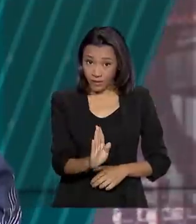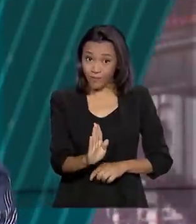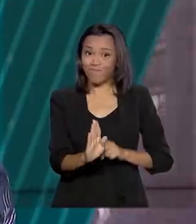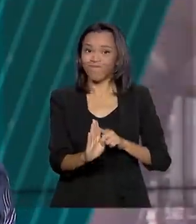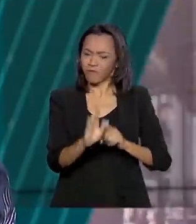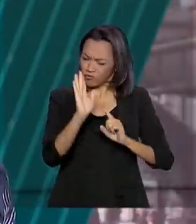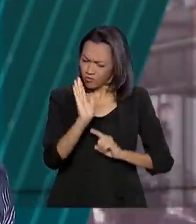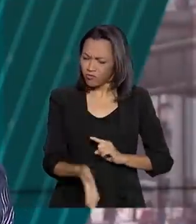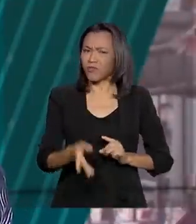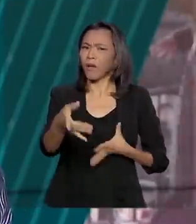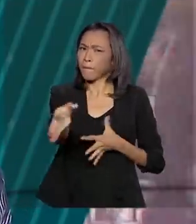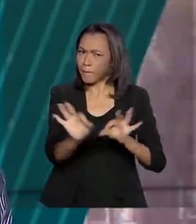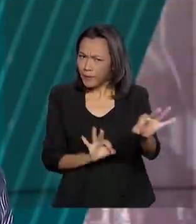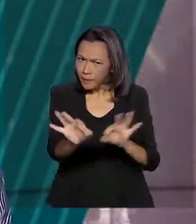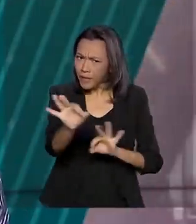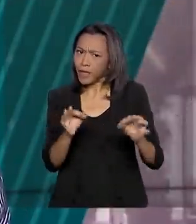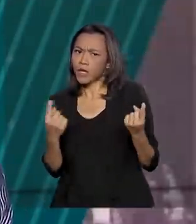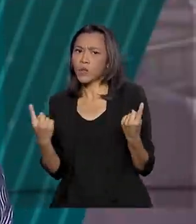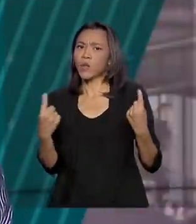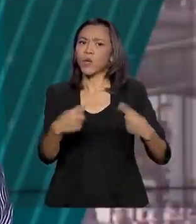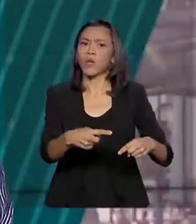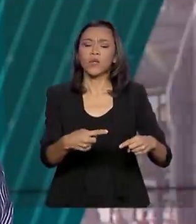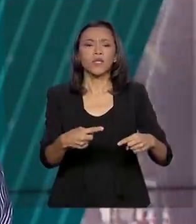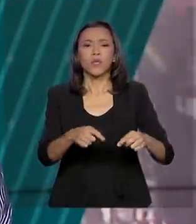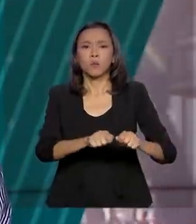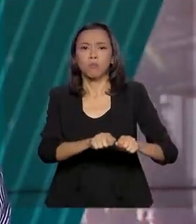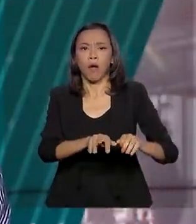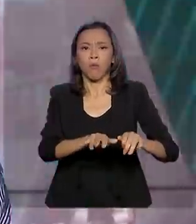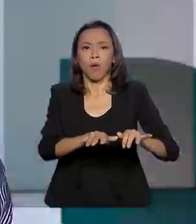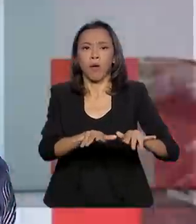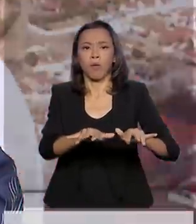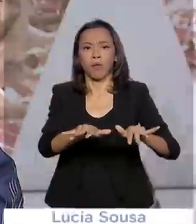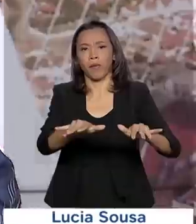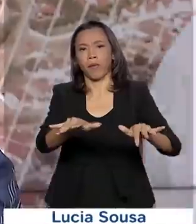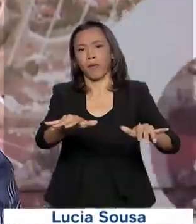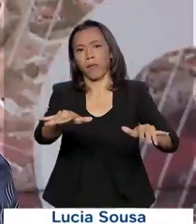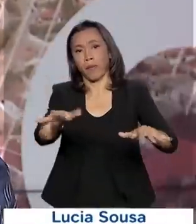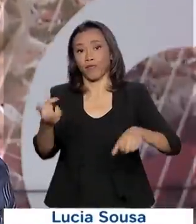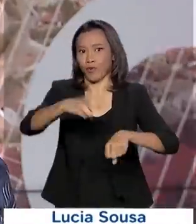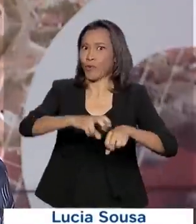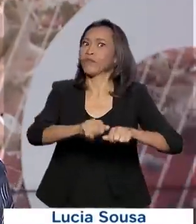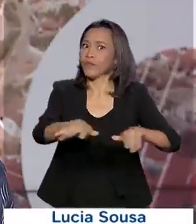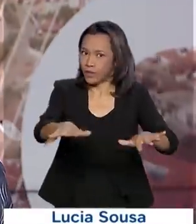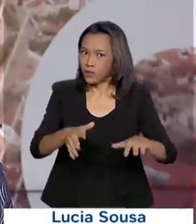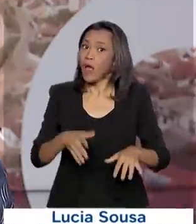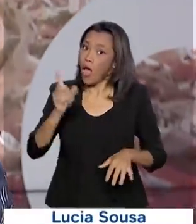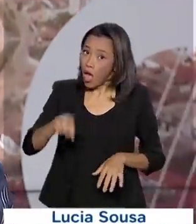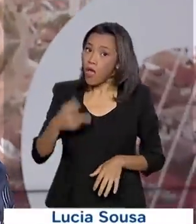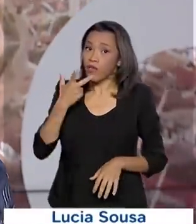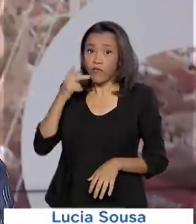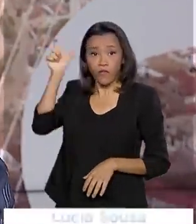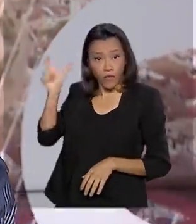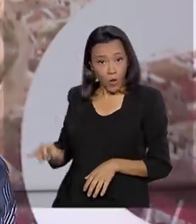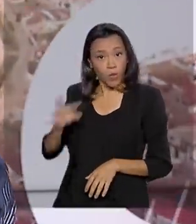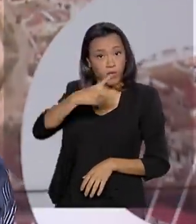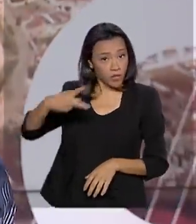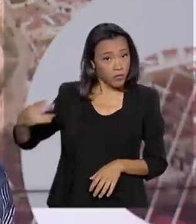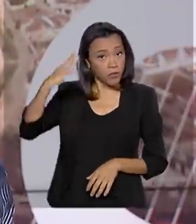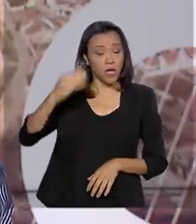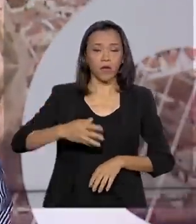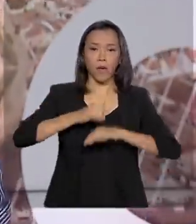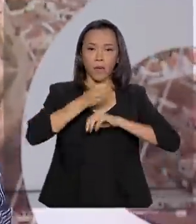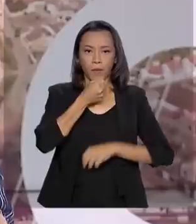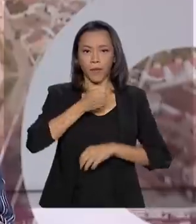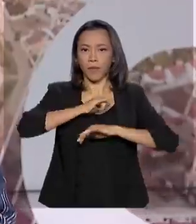está preparado para enfrentar o avanço do novo coronavírus. Foi o que disse o presidente Jair Bolsonaro em pronunciamento à